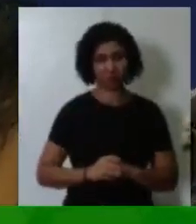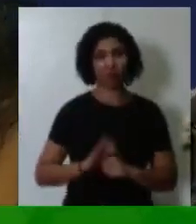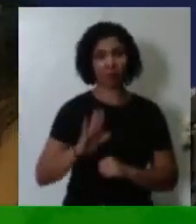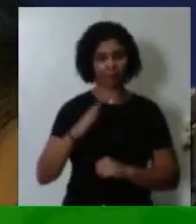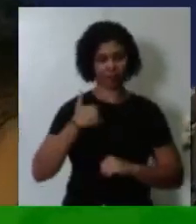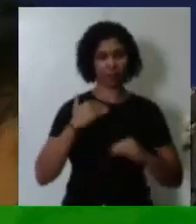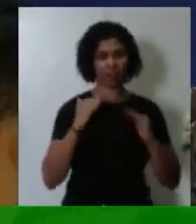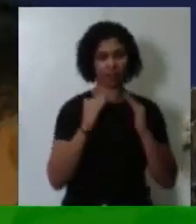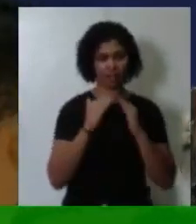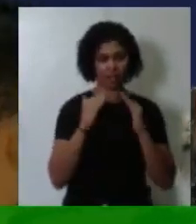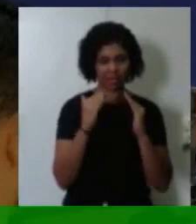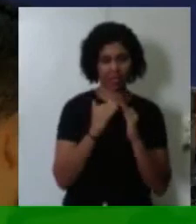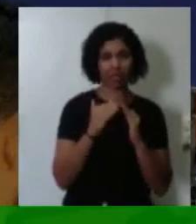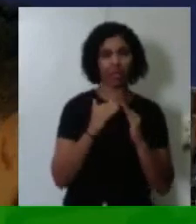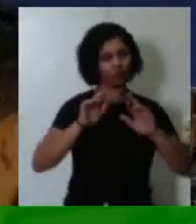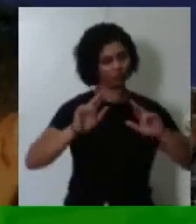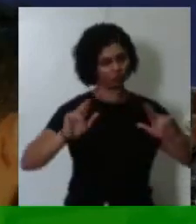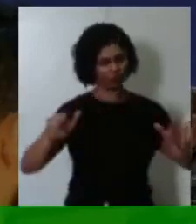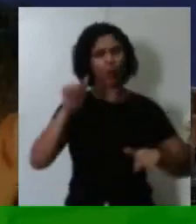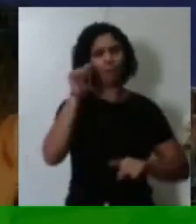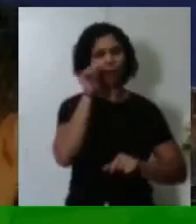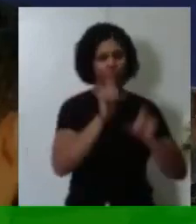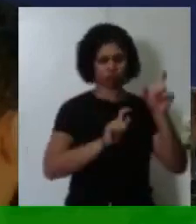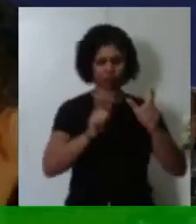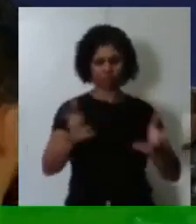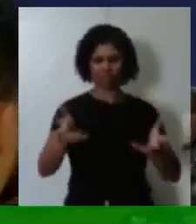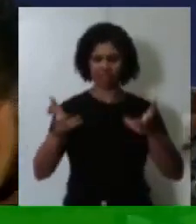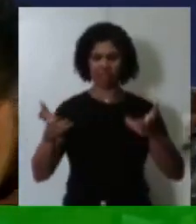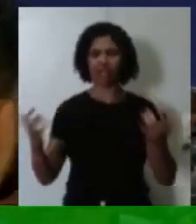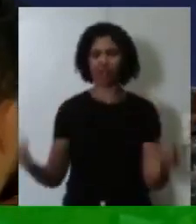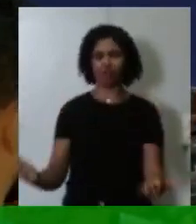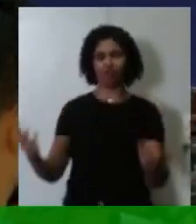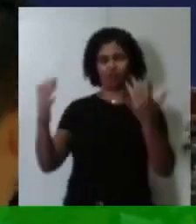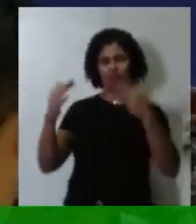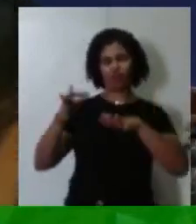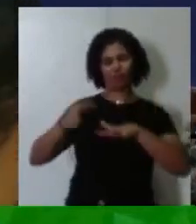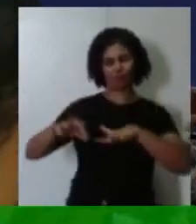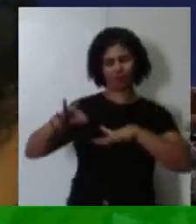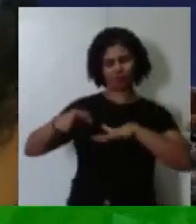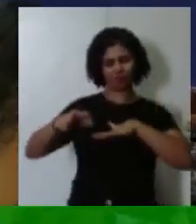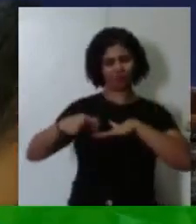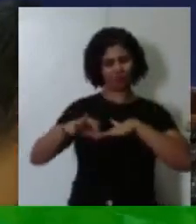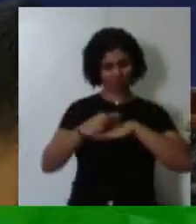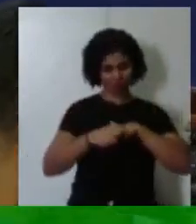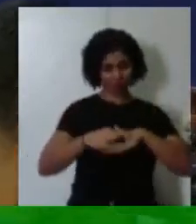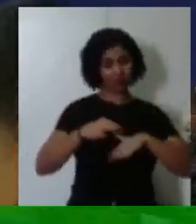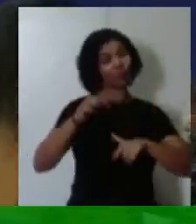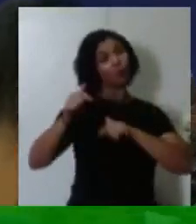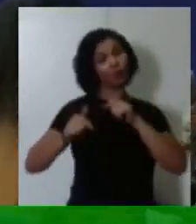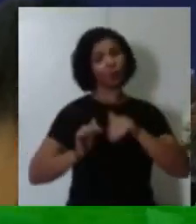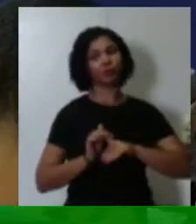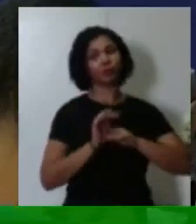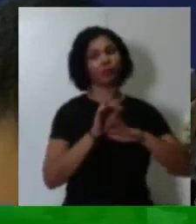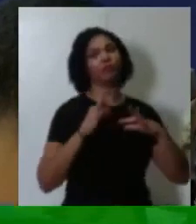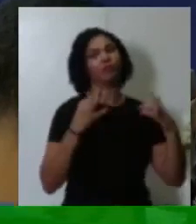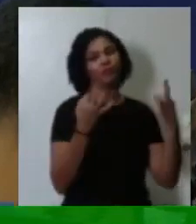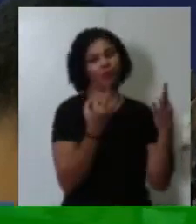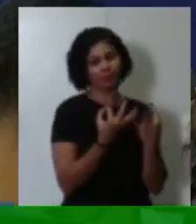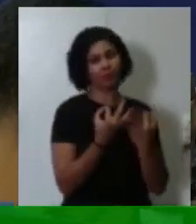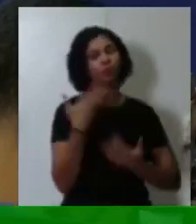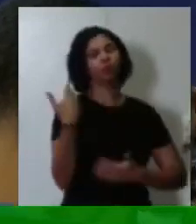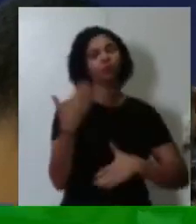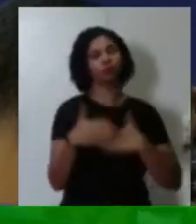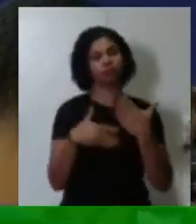casa era cheia de moças querendo pintar as unhas. Então, gente sobrevivia daquilo ali. Aos 12